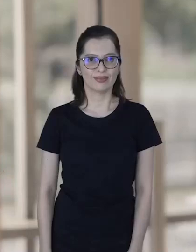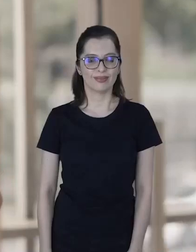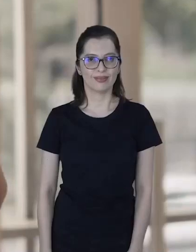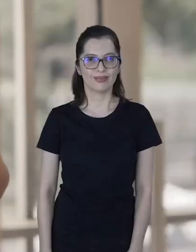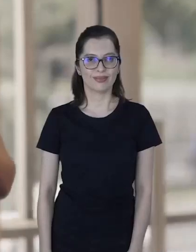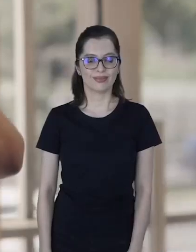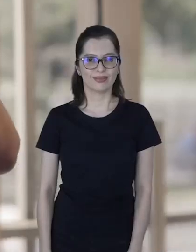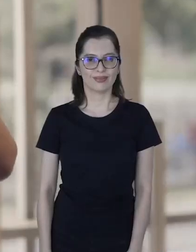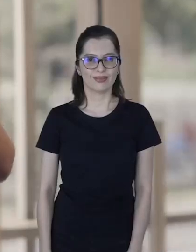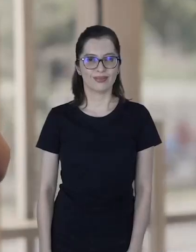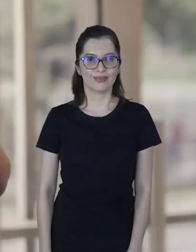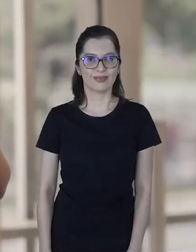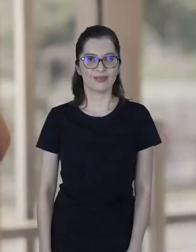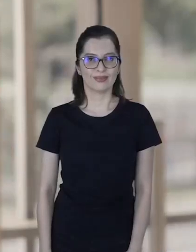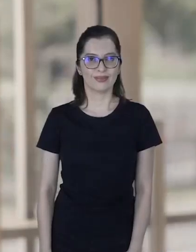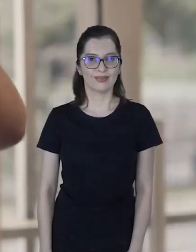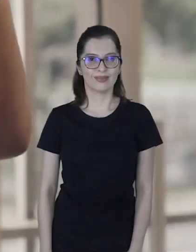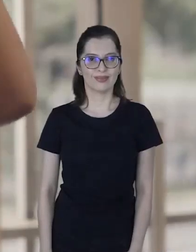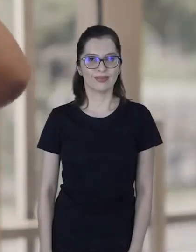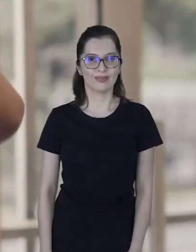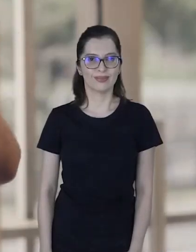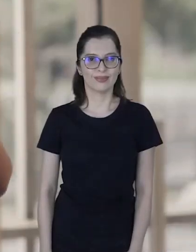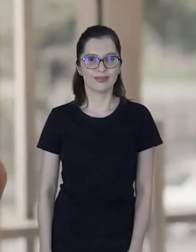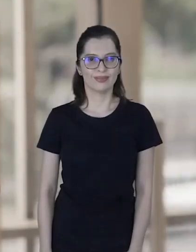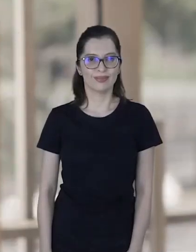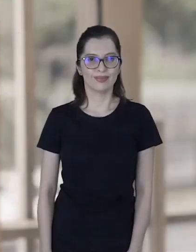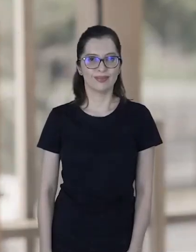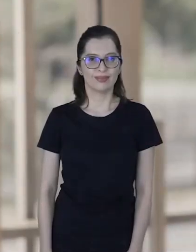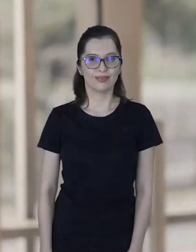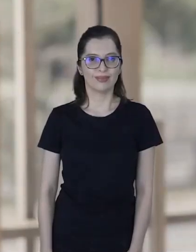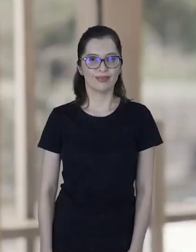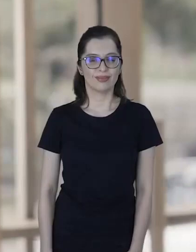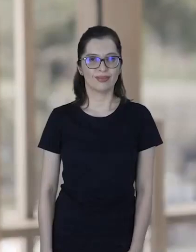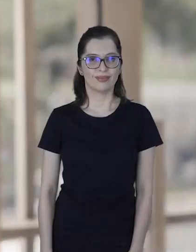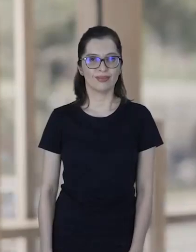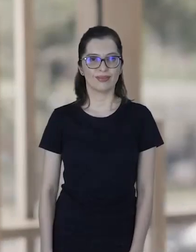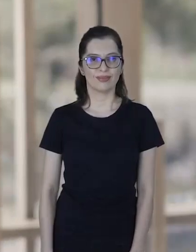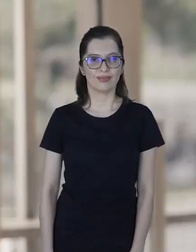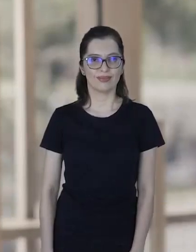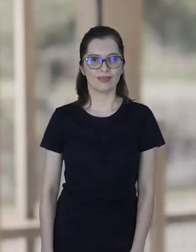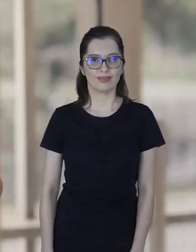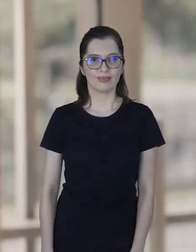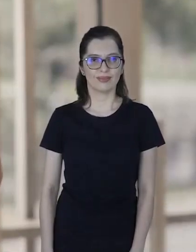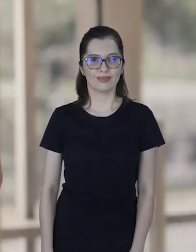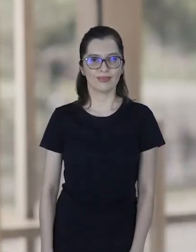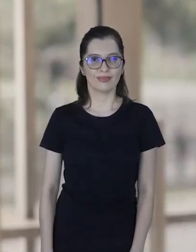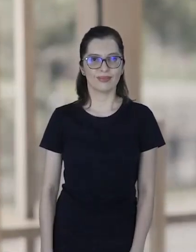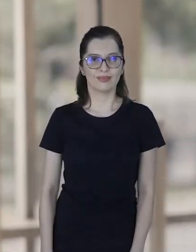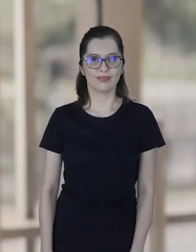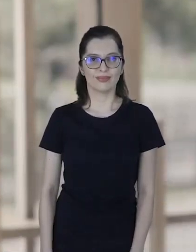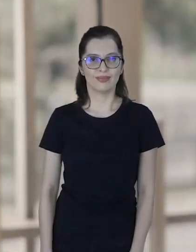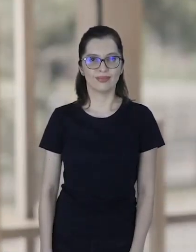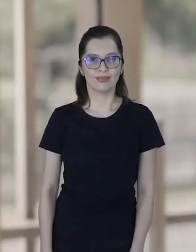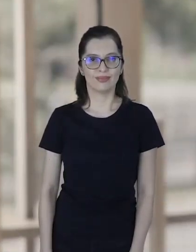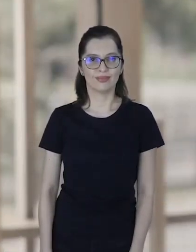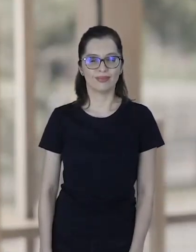surdocegas, falta acessibilidade nas exposições em geral. Inserir um painel em braile para que, através dele, eu leia com as mãos